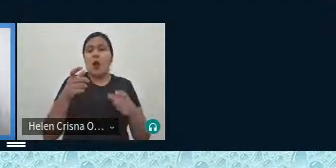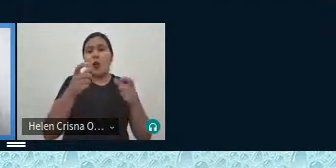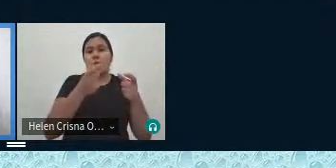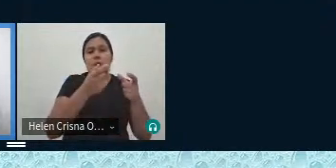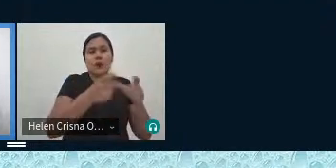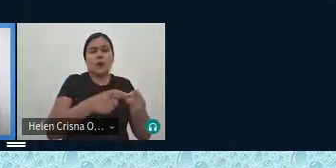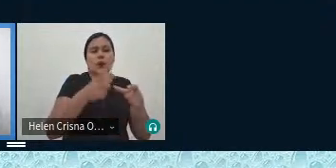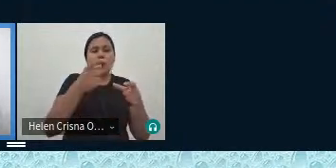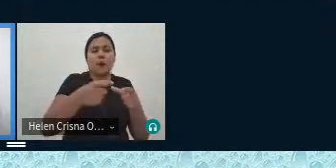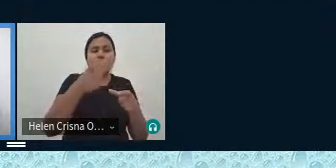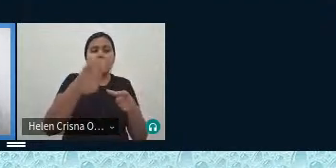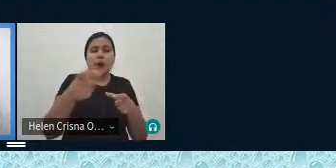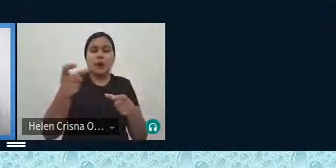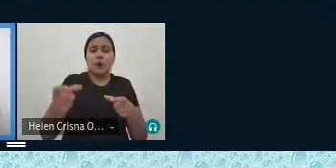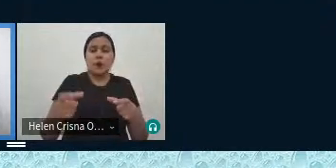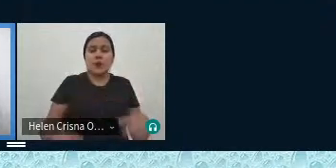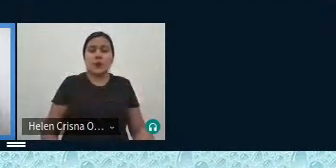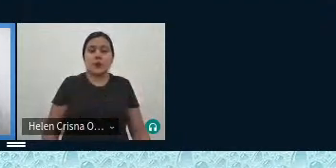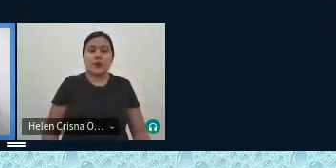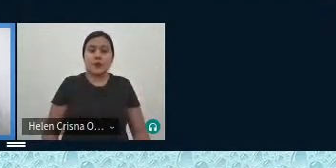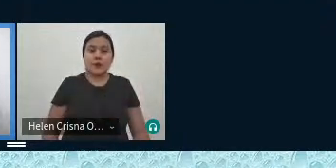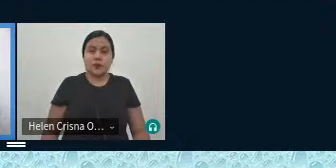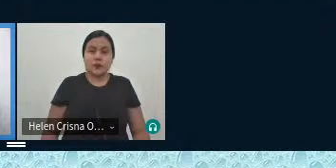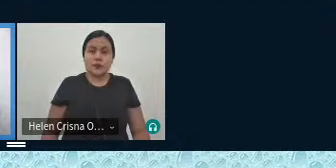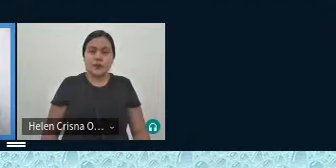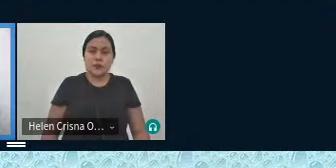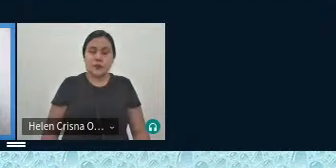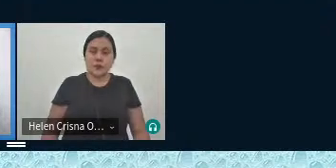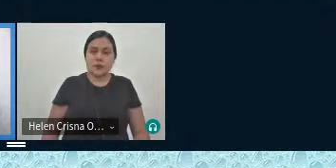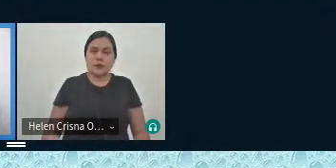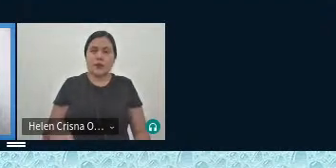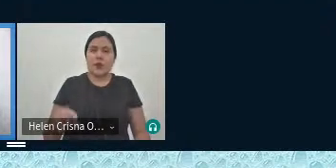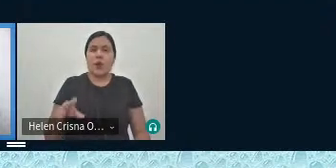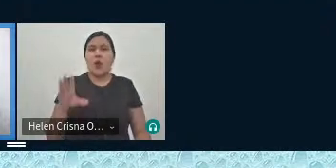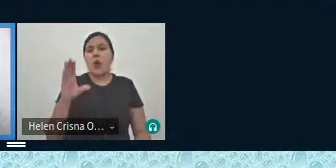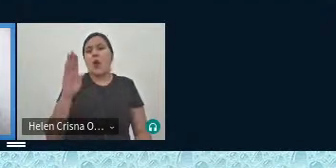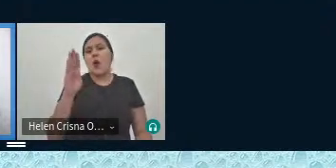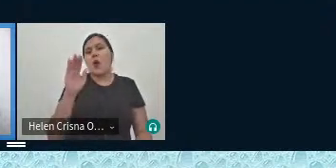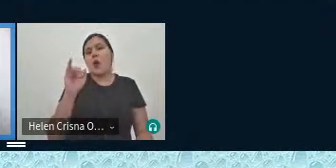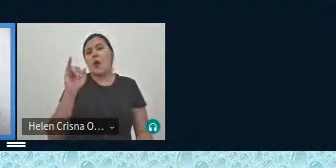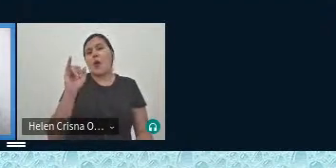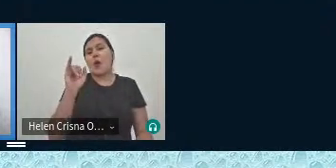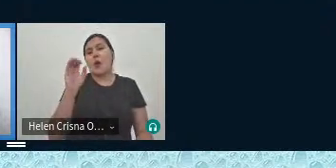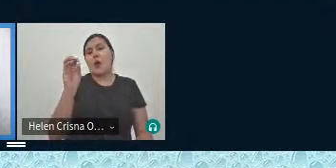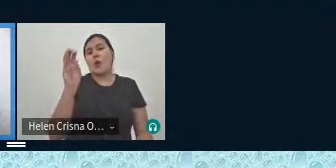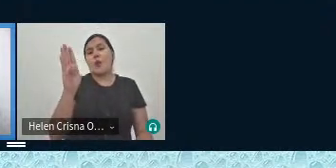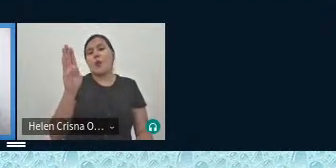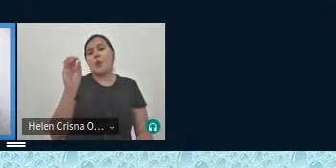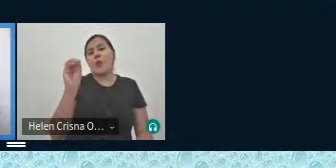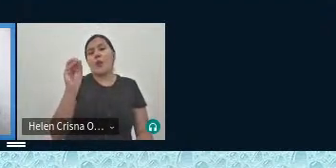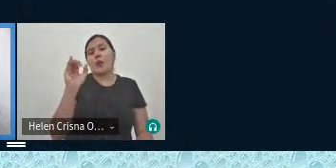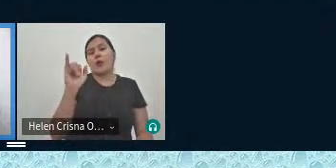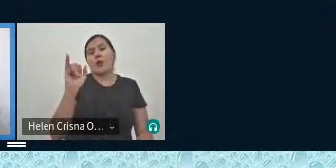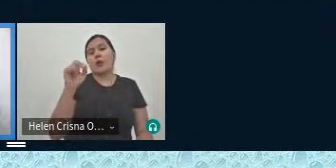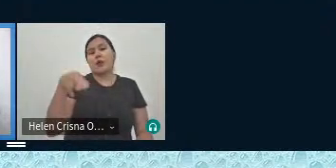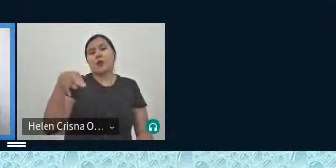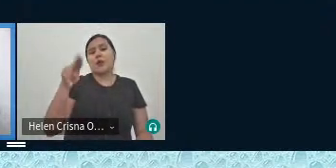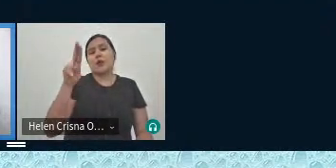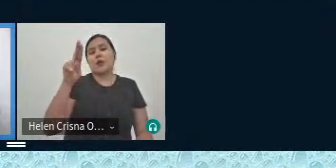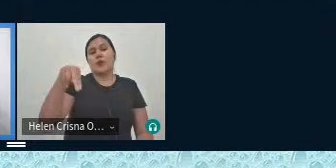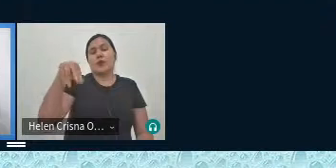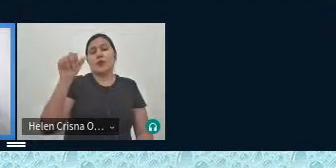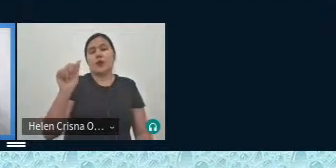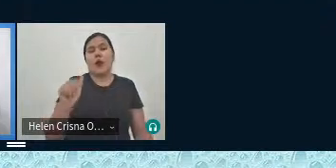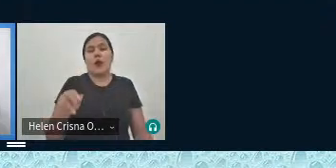boiuna é o que nós chamamos aqui também a cobra grande nós temos a história da cobra grande e isso está na